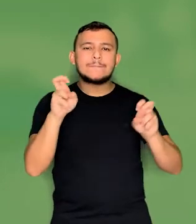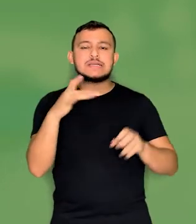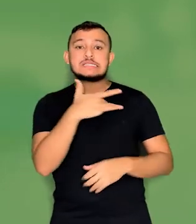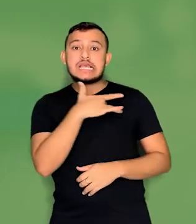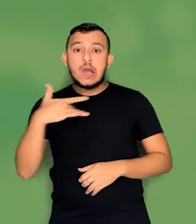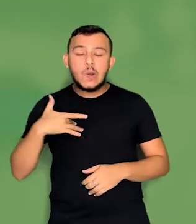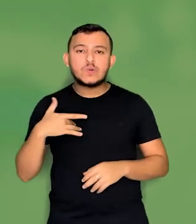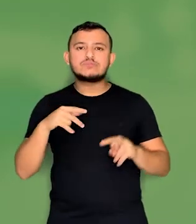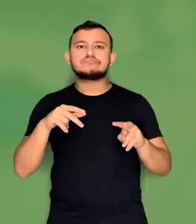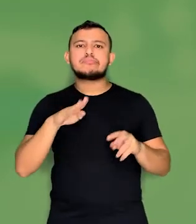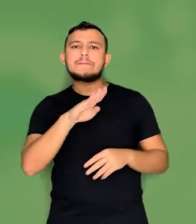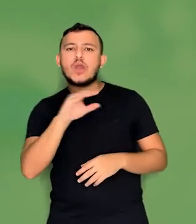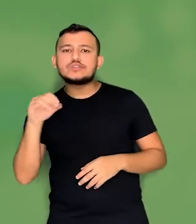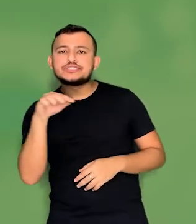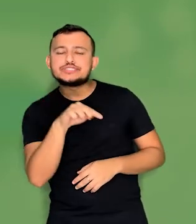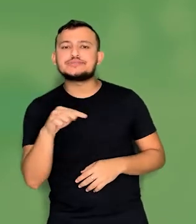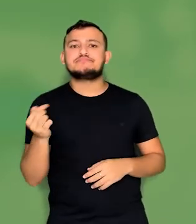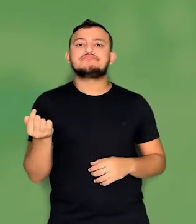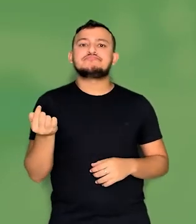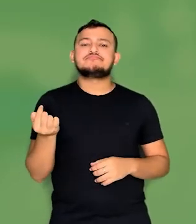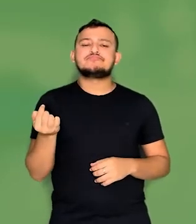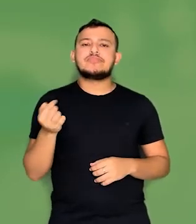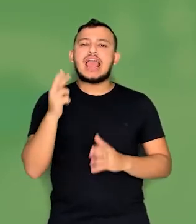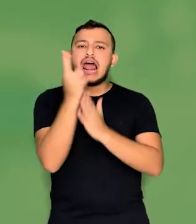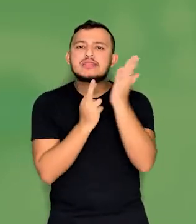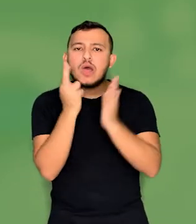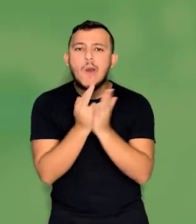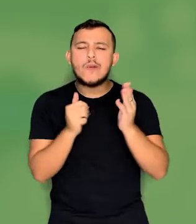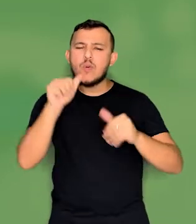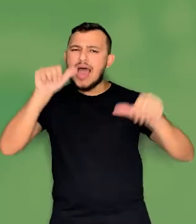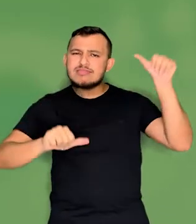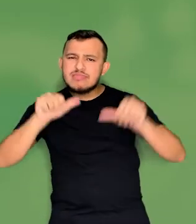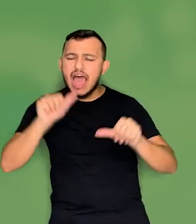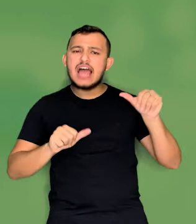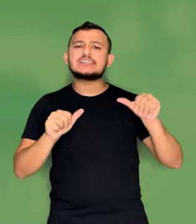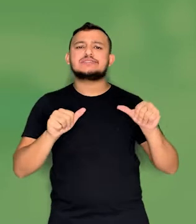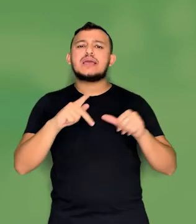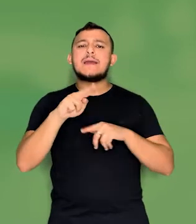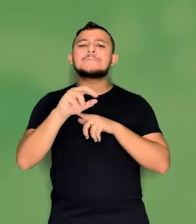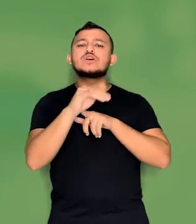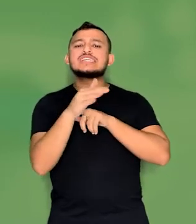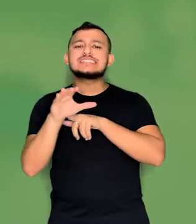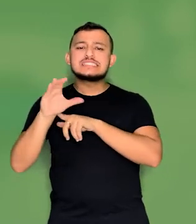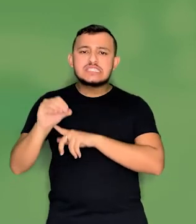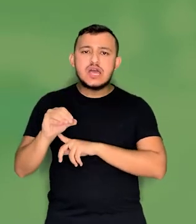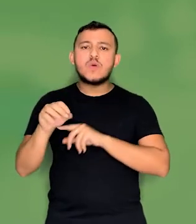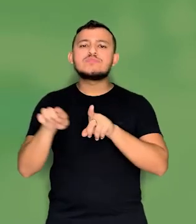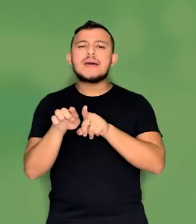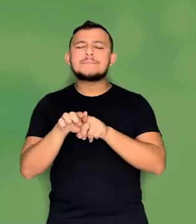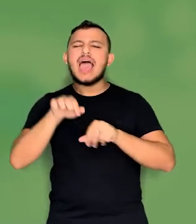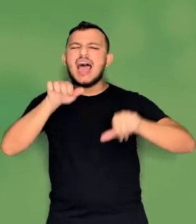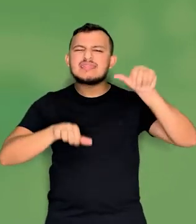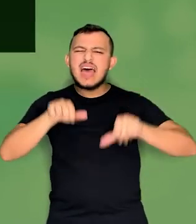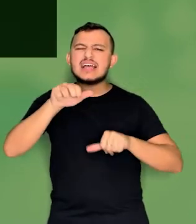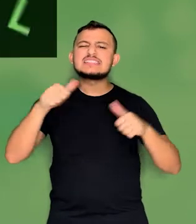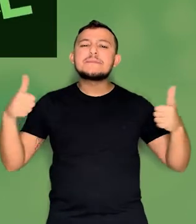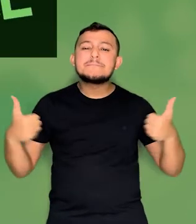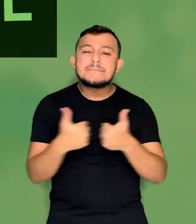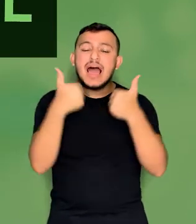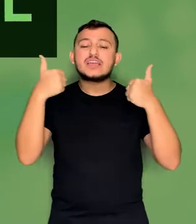sob a forma de boletins, relatórios, análises, estimativas, projeções, análises de impacto,